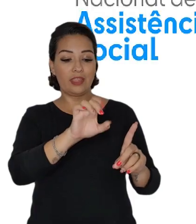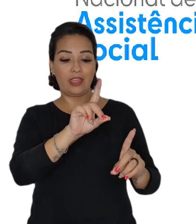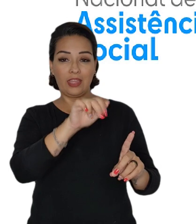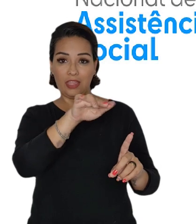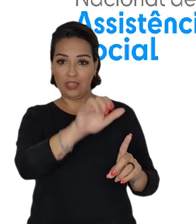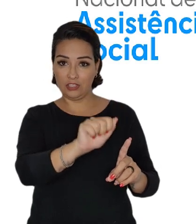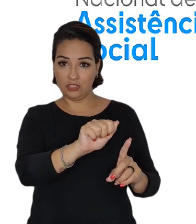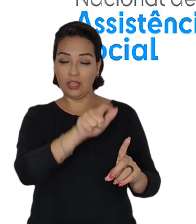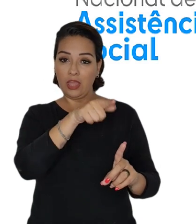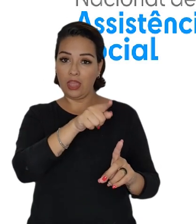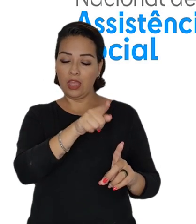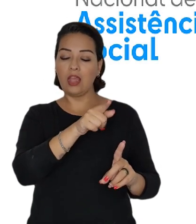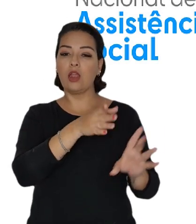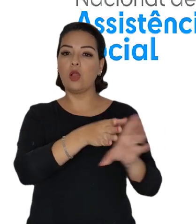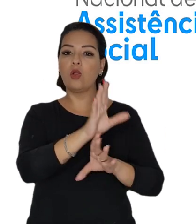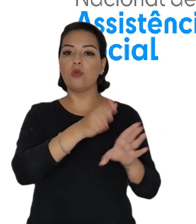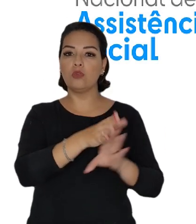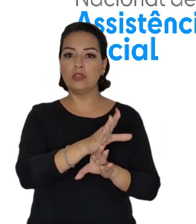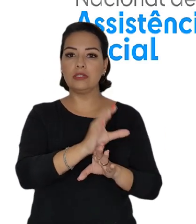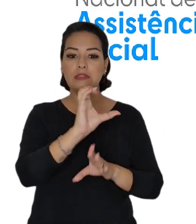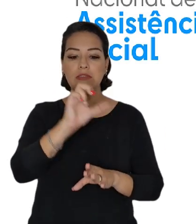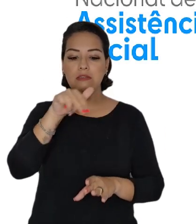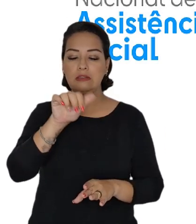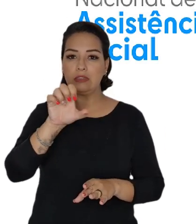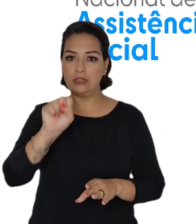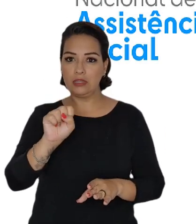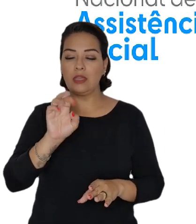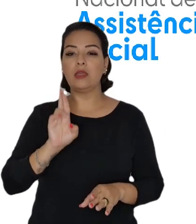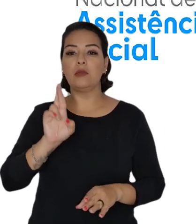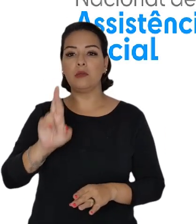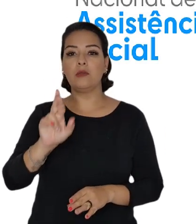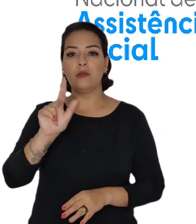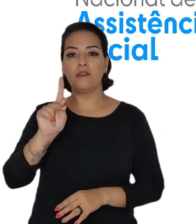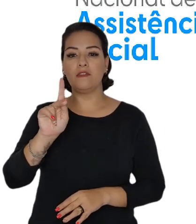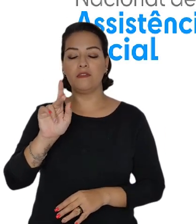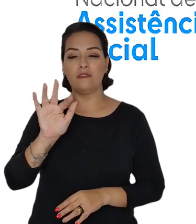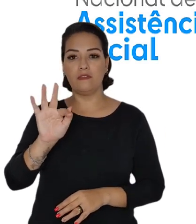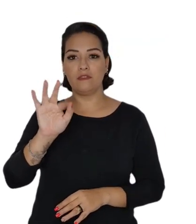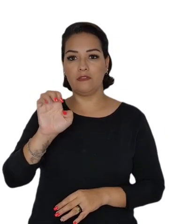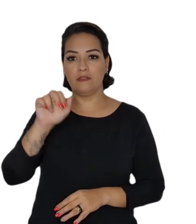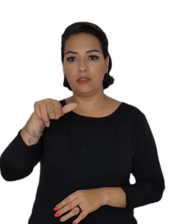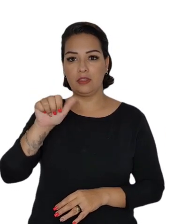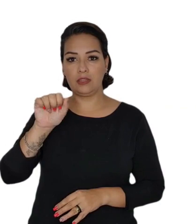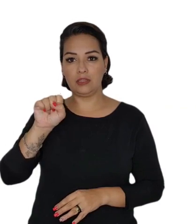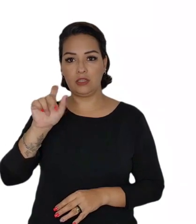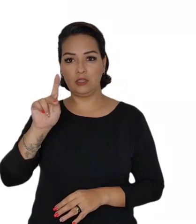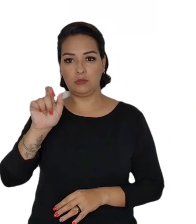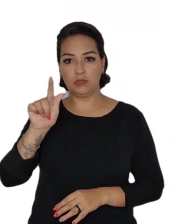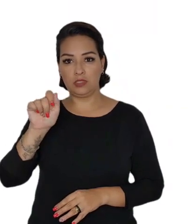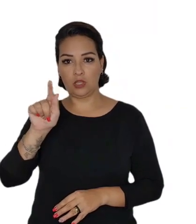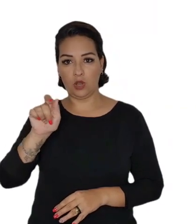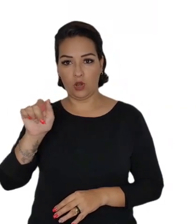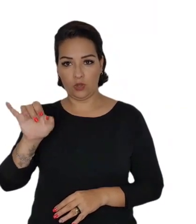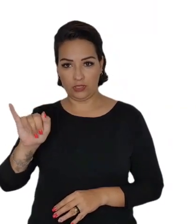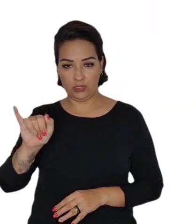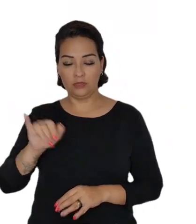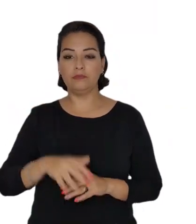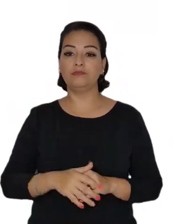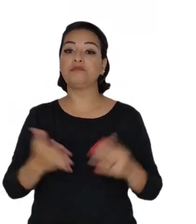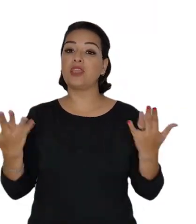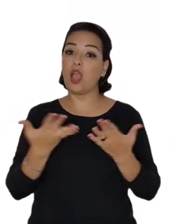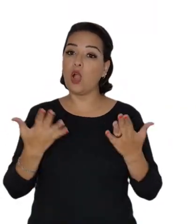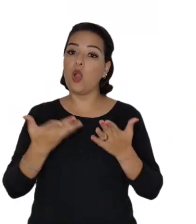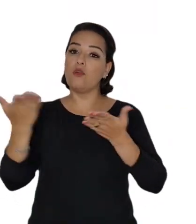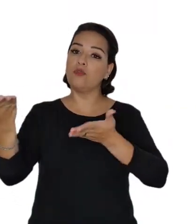Edna Alegro, conselheira CNAS, representando Fena Pestalozzi Venho aqui agora, neste momento,